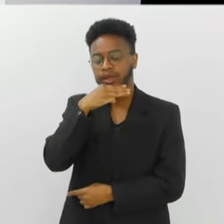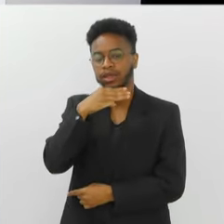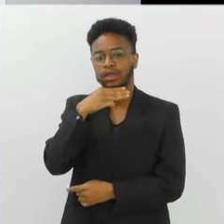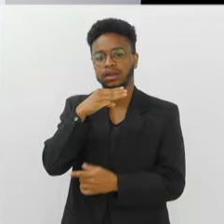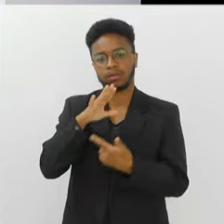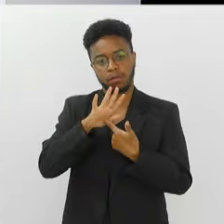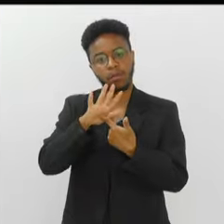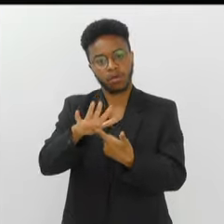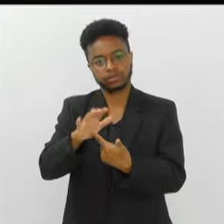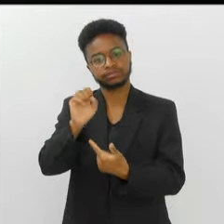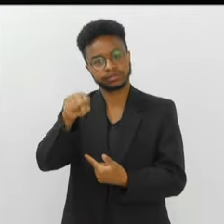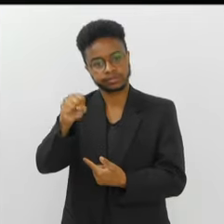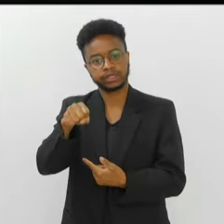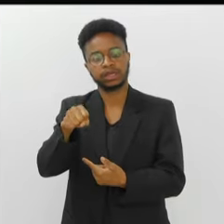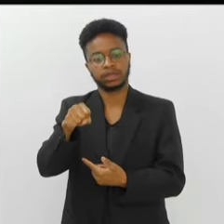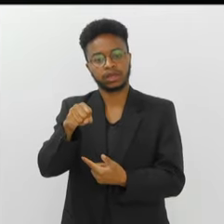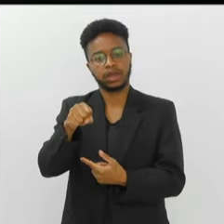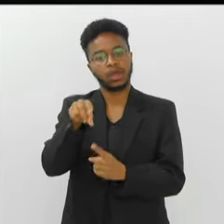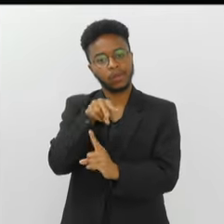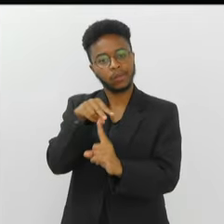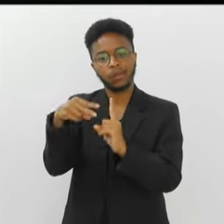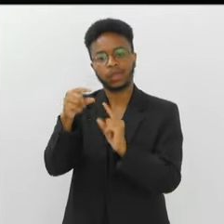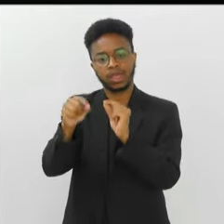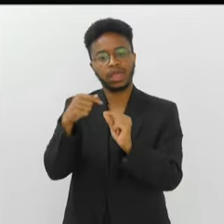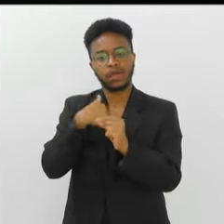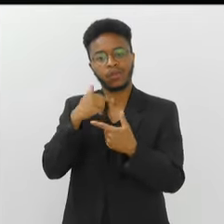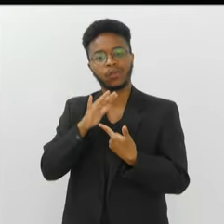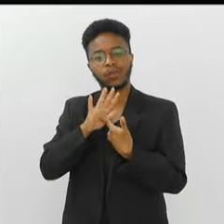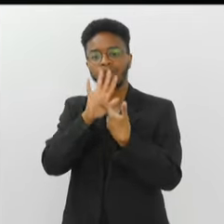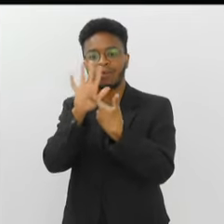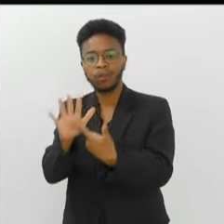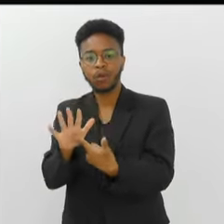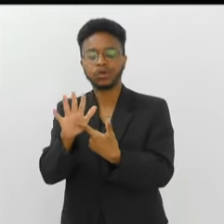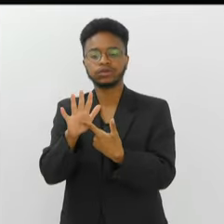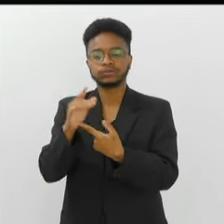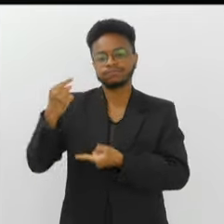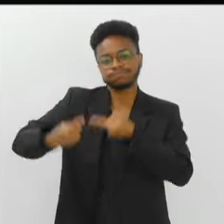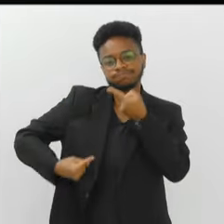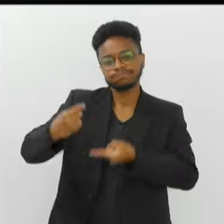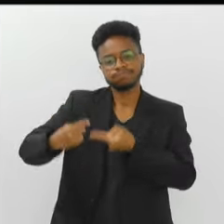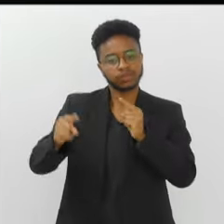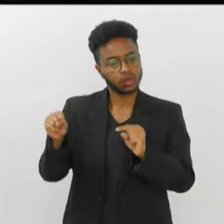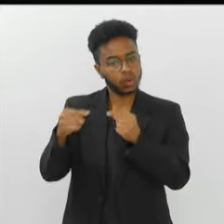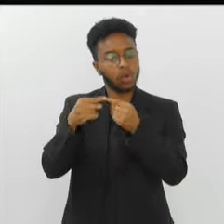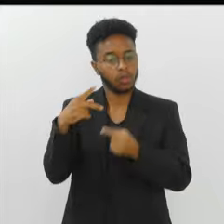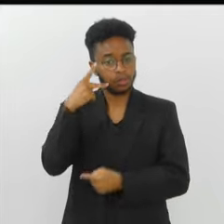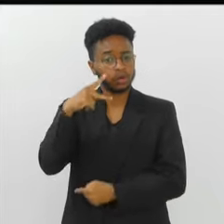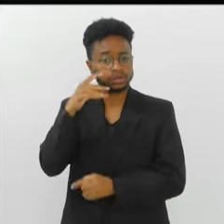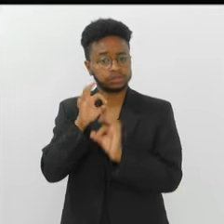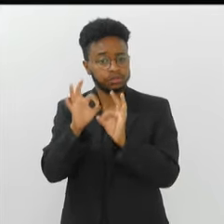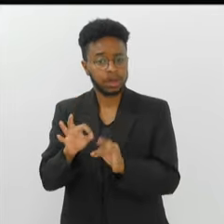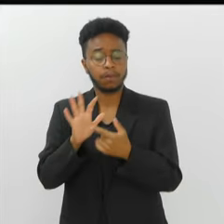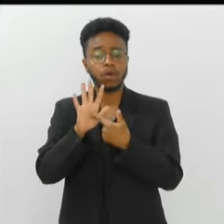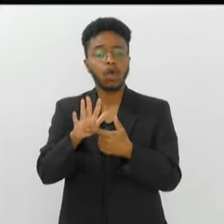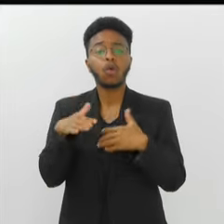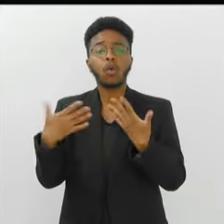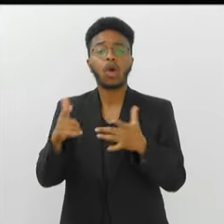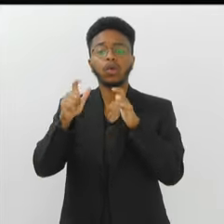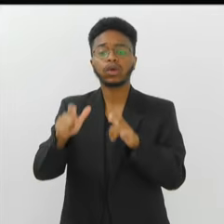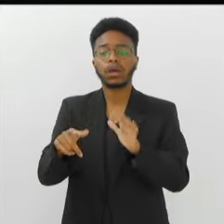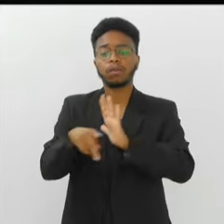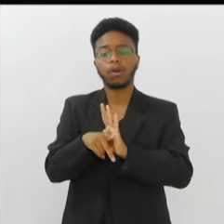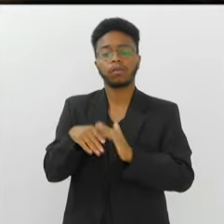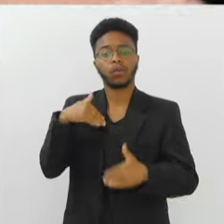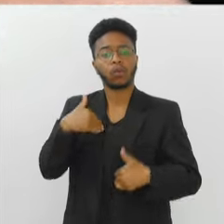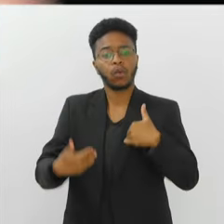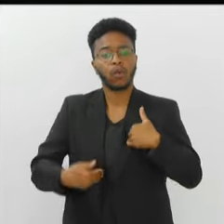vai trazer, sim, esse viés. A minha assinatura para a Mangueira traz esse debate muito politizado de qual é o